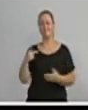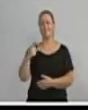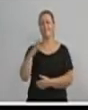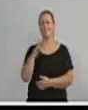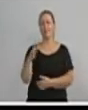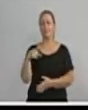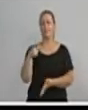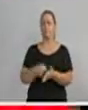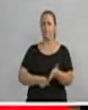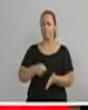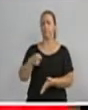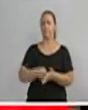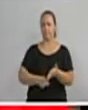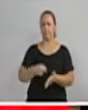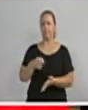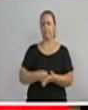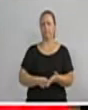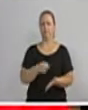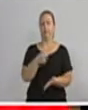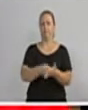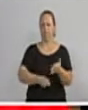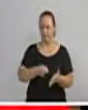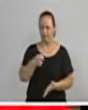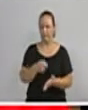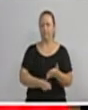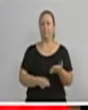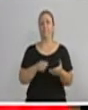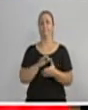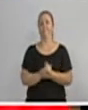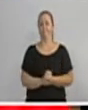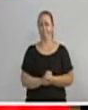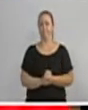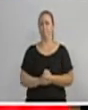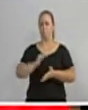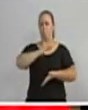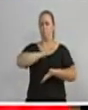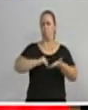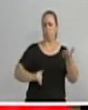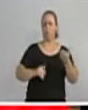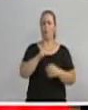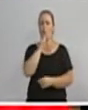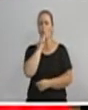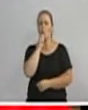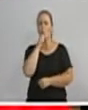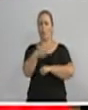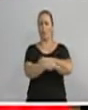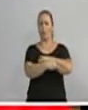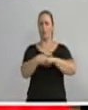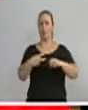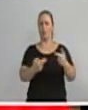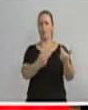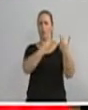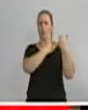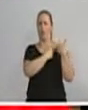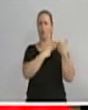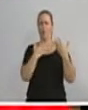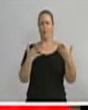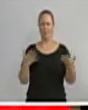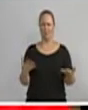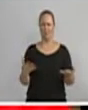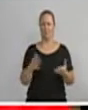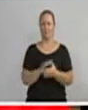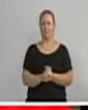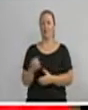para o segundo. E insiste. Impeachment sem crime de responsabilidade não é golpe. Quantas vezes vocês